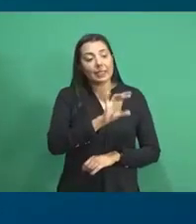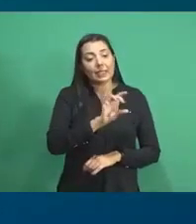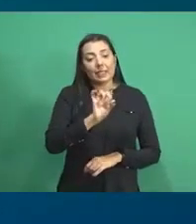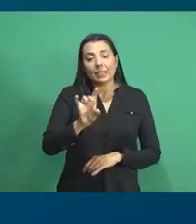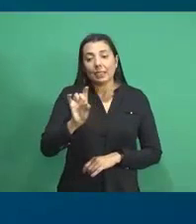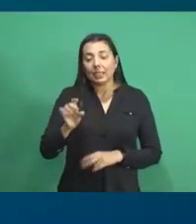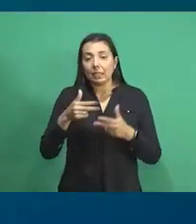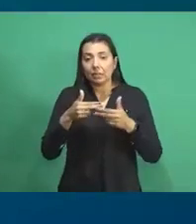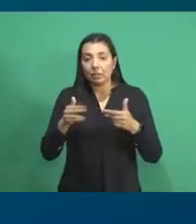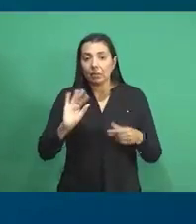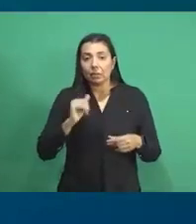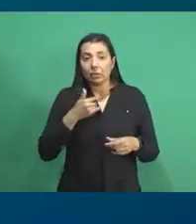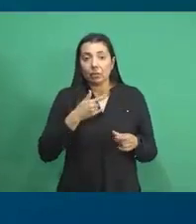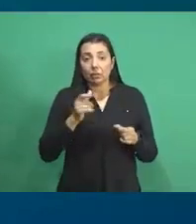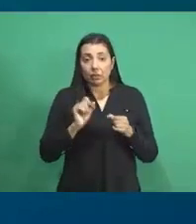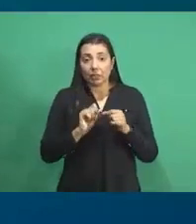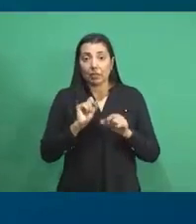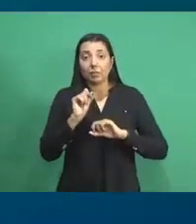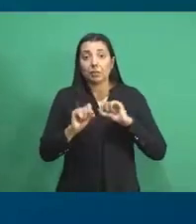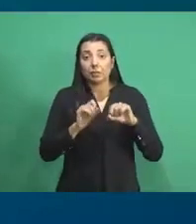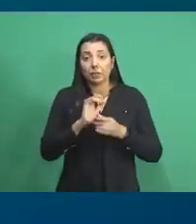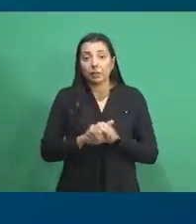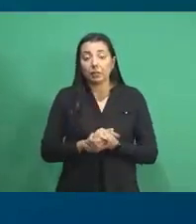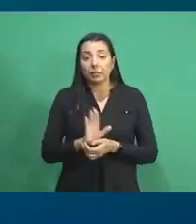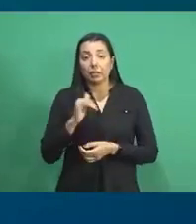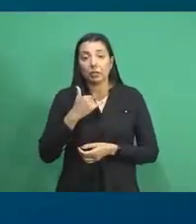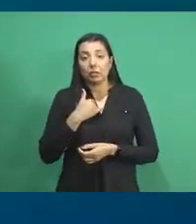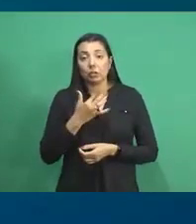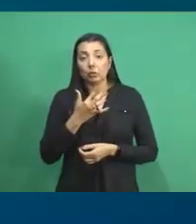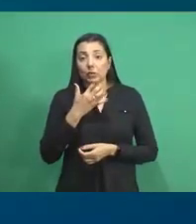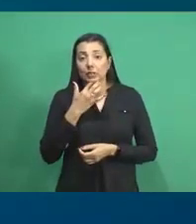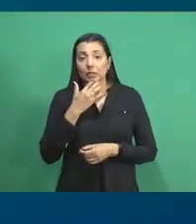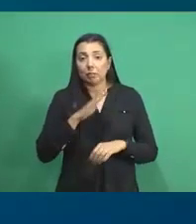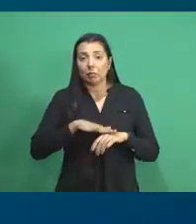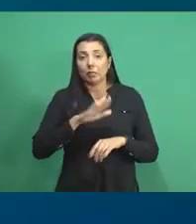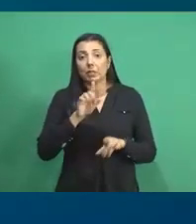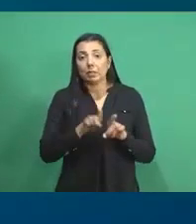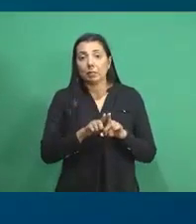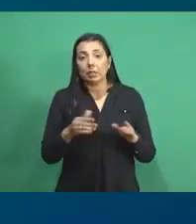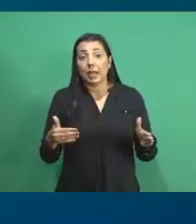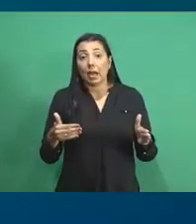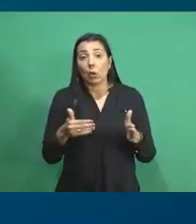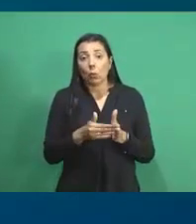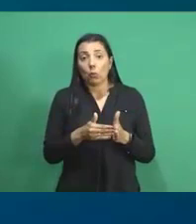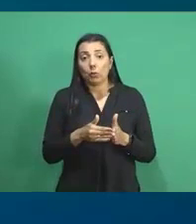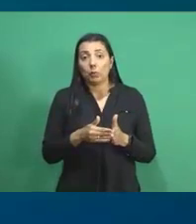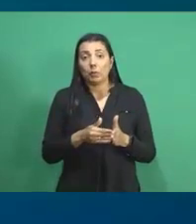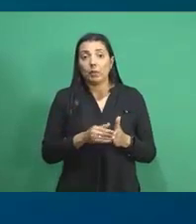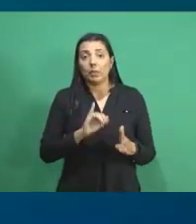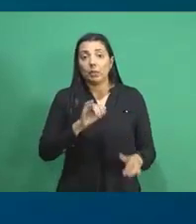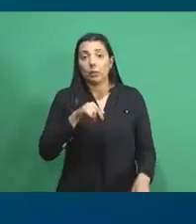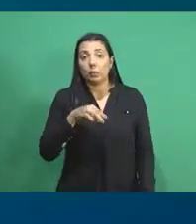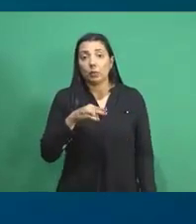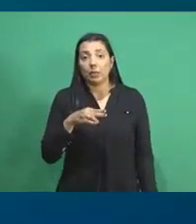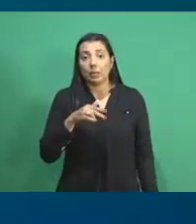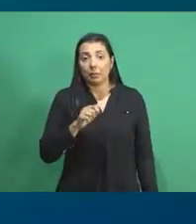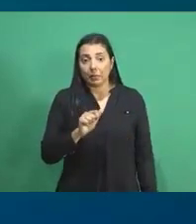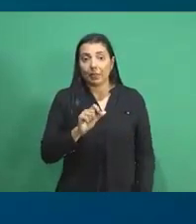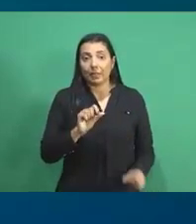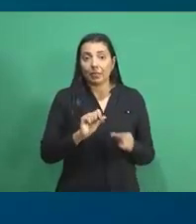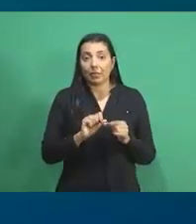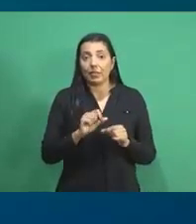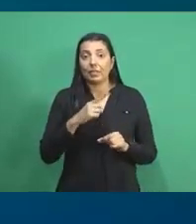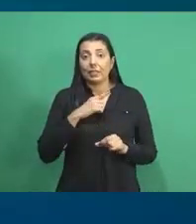expedições que nós fazemos, nós conhecemos mais um pouco. A última expedição que o Imba fez, nós